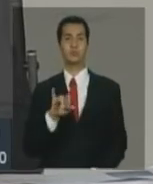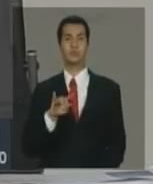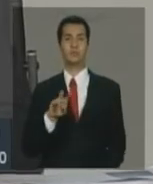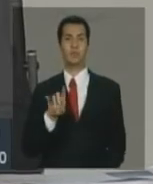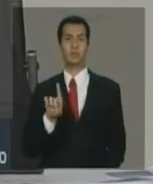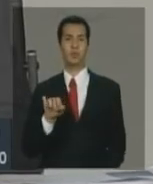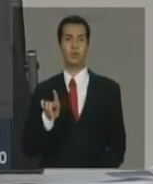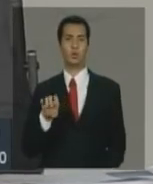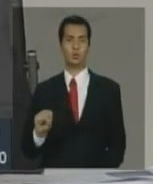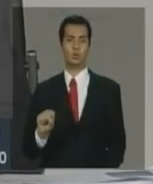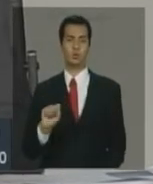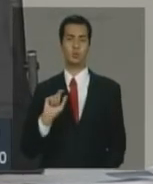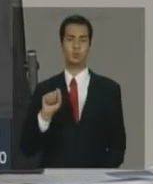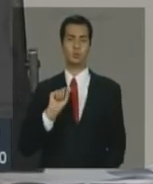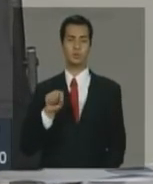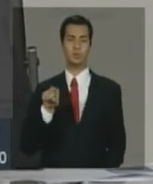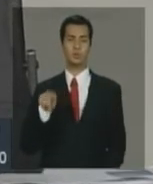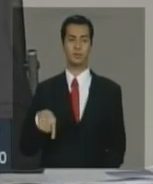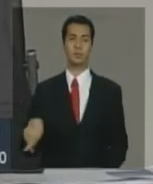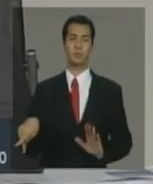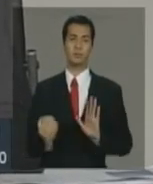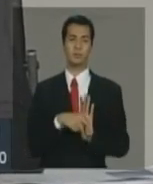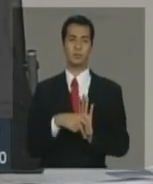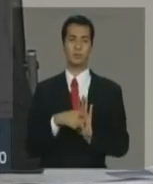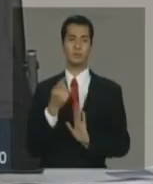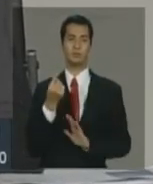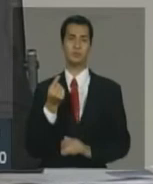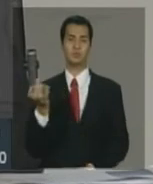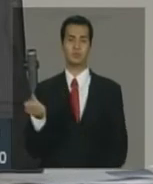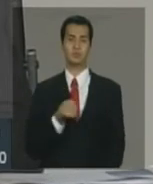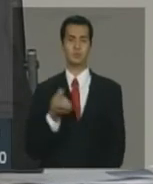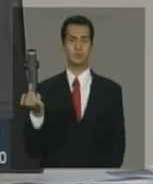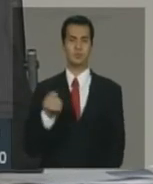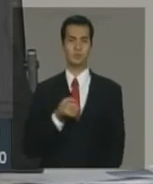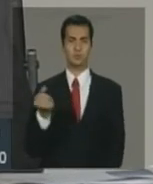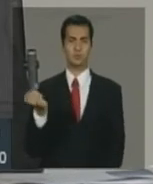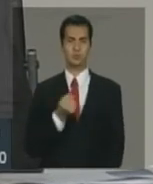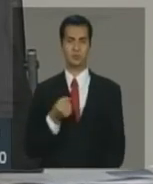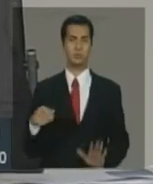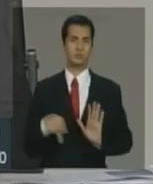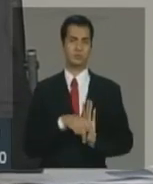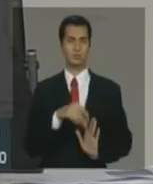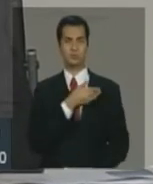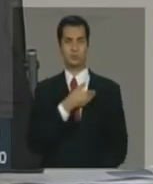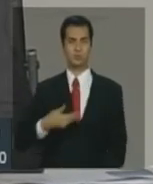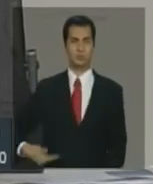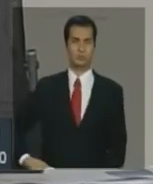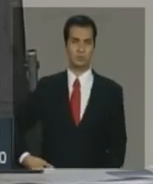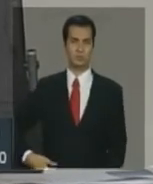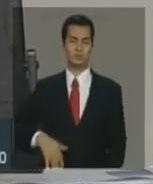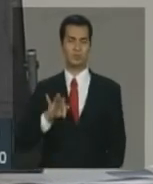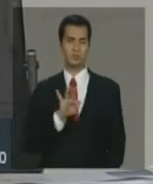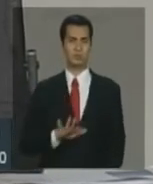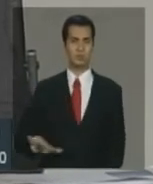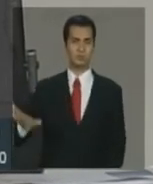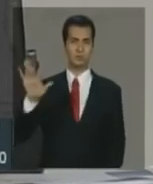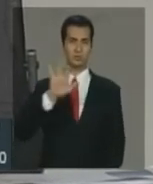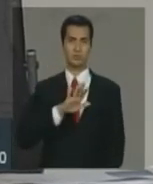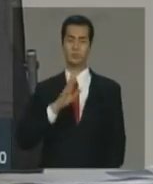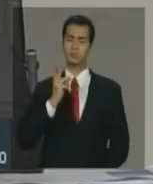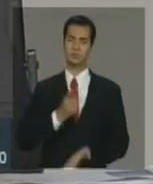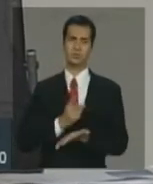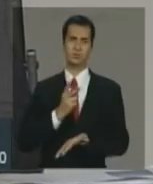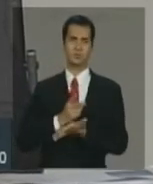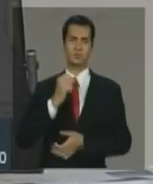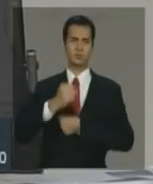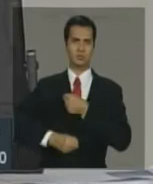dividendos fazem parte das receitas do setor público e do governo federal todos os anos.